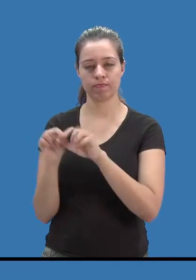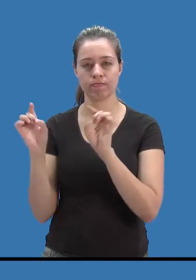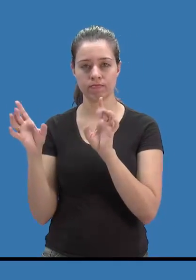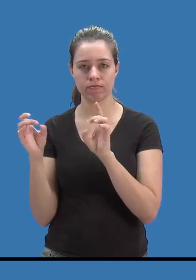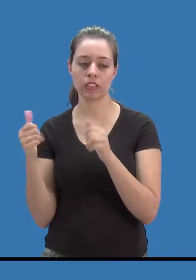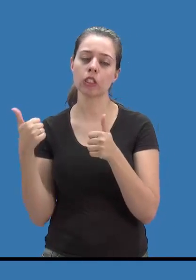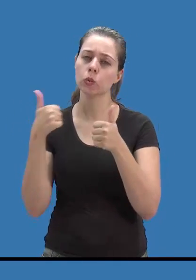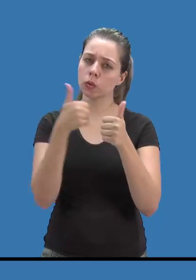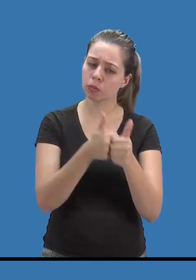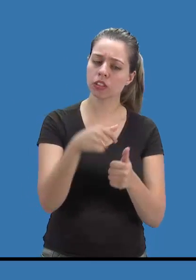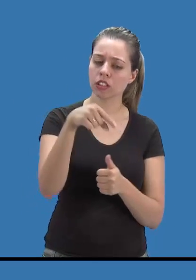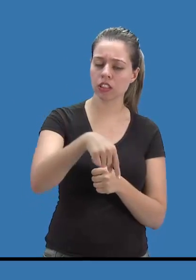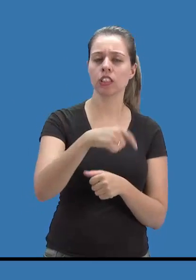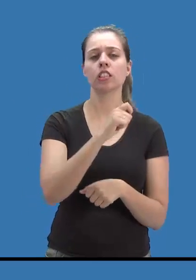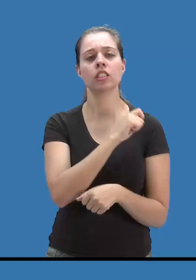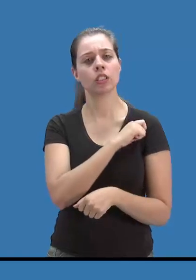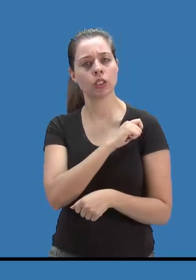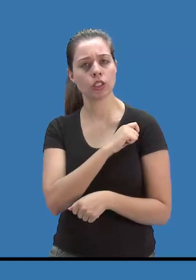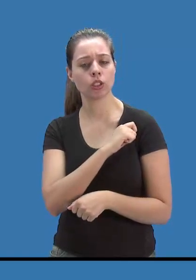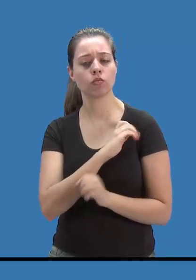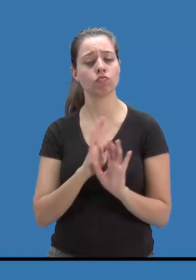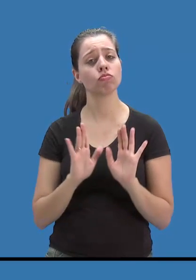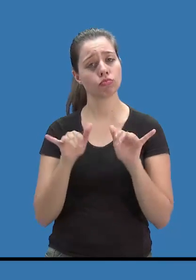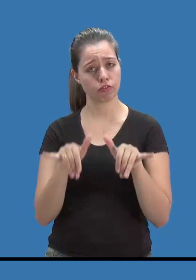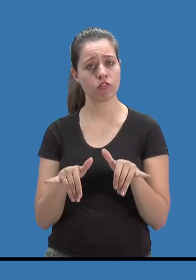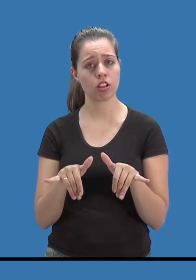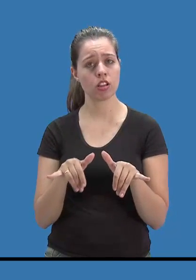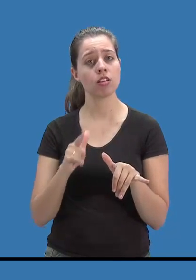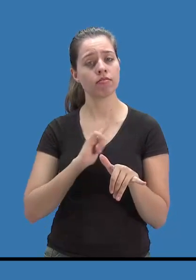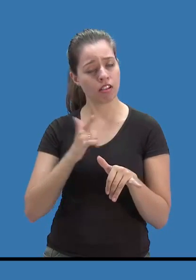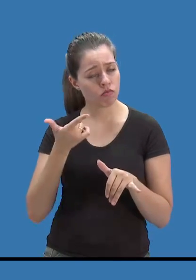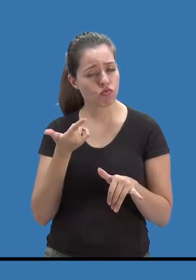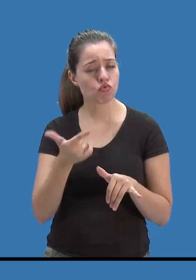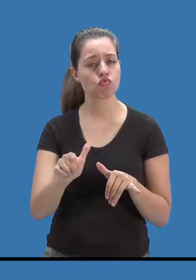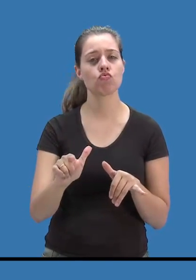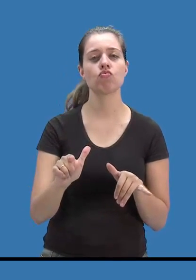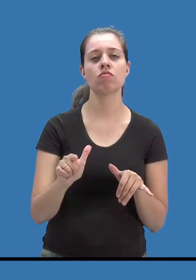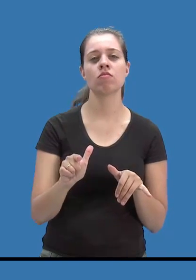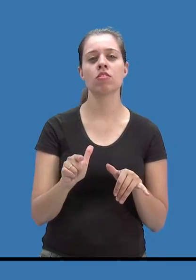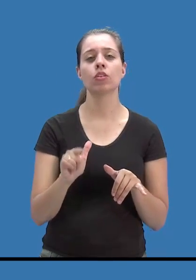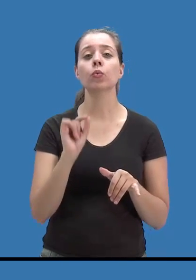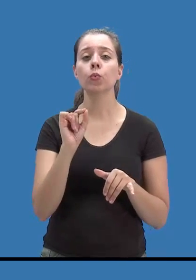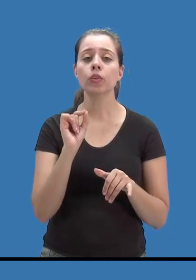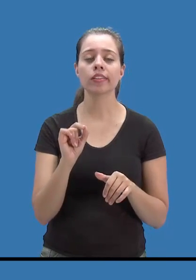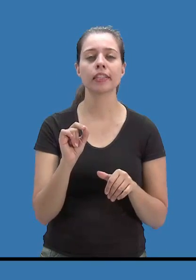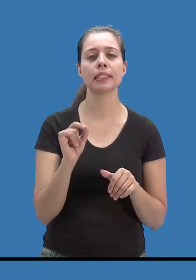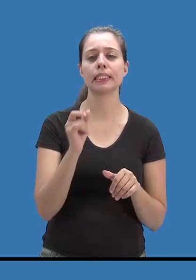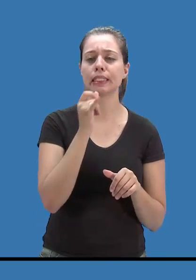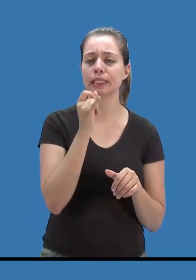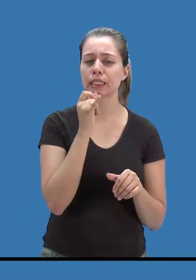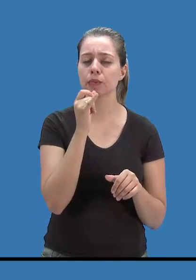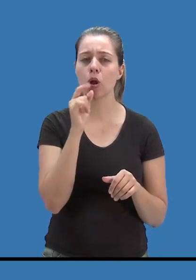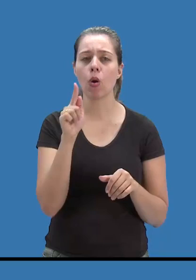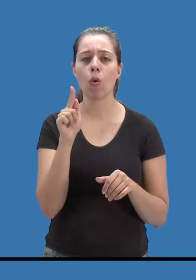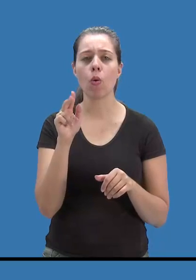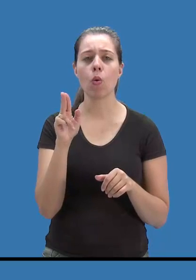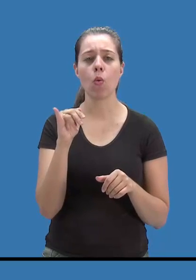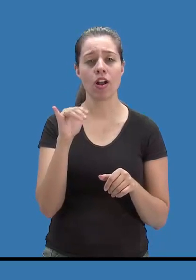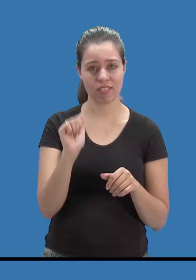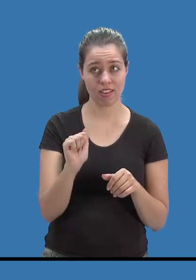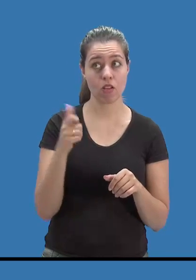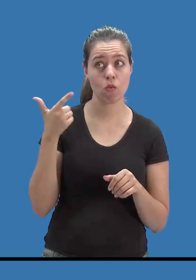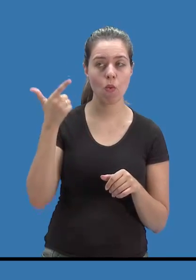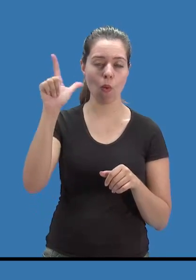do programa acompanham esses alunos. Ao final do quarto ano, aplicamos de novo o guia de observação direta, com um outro